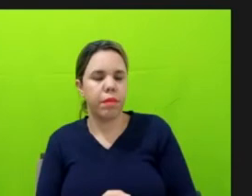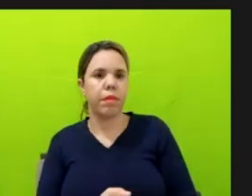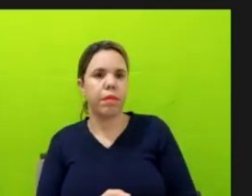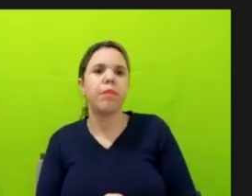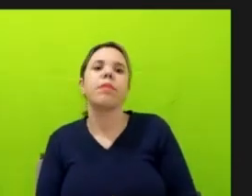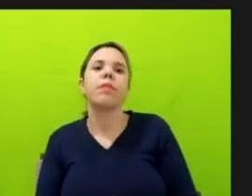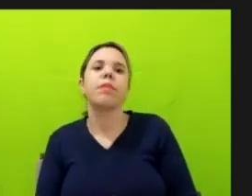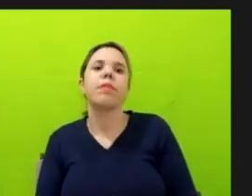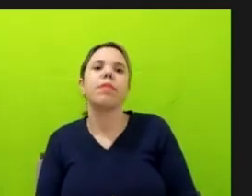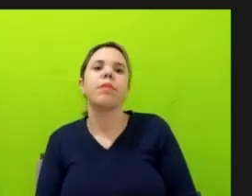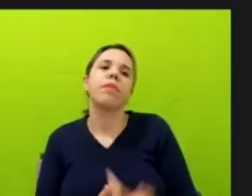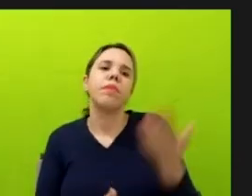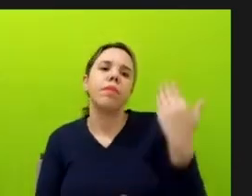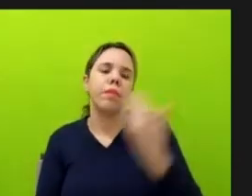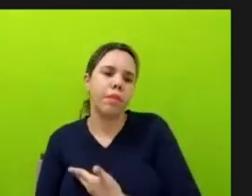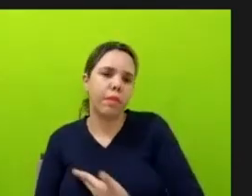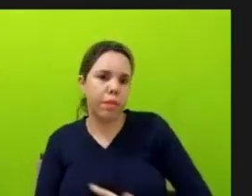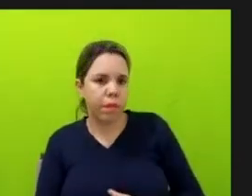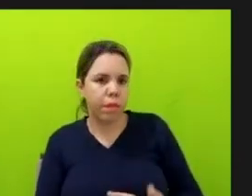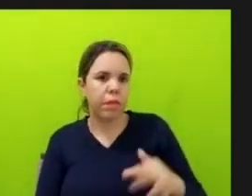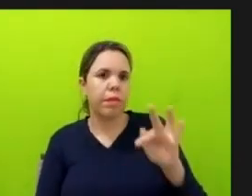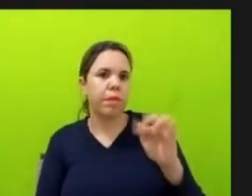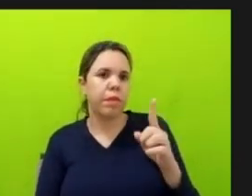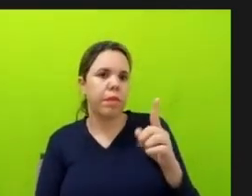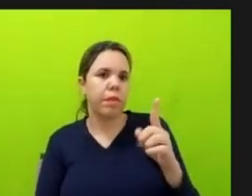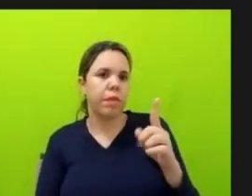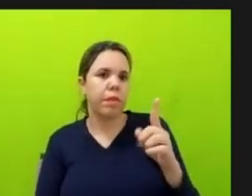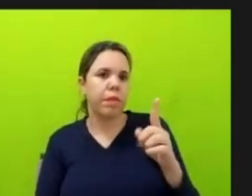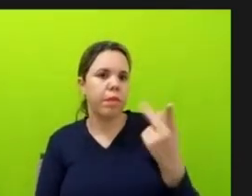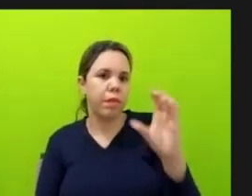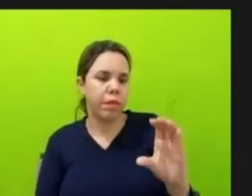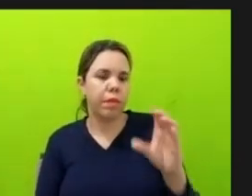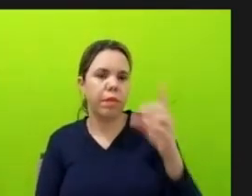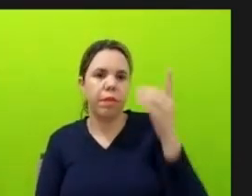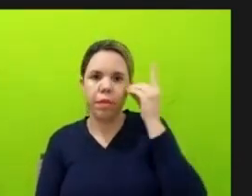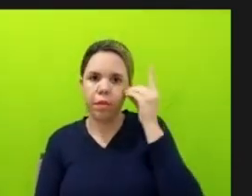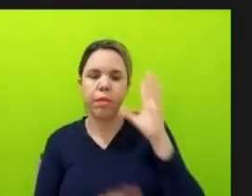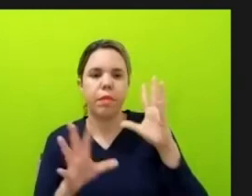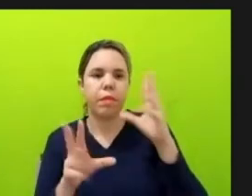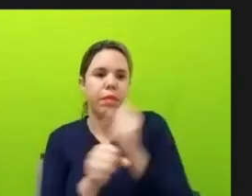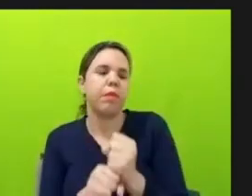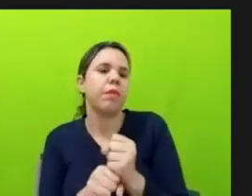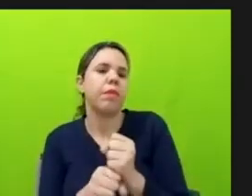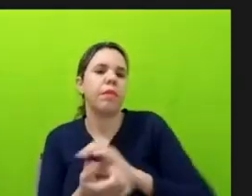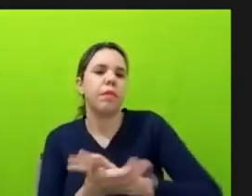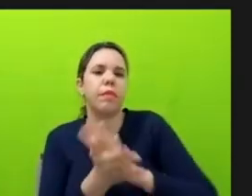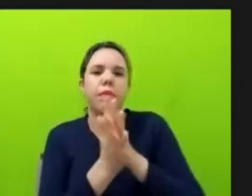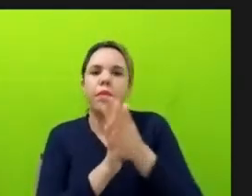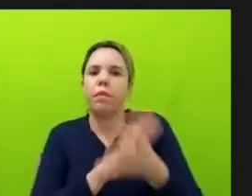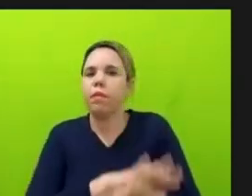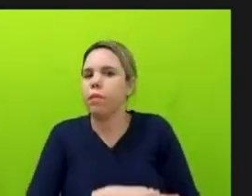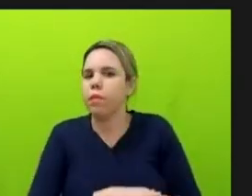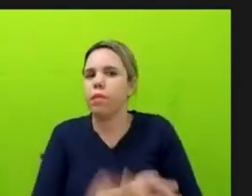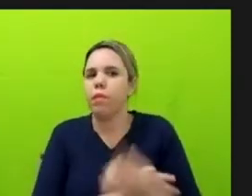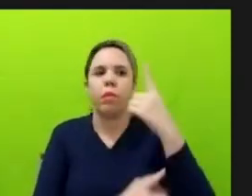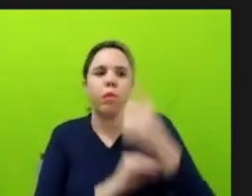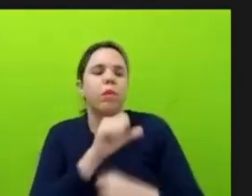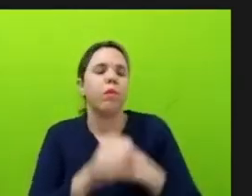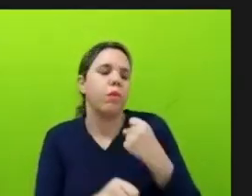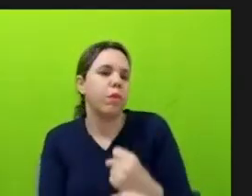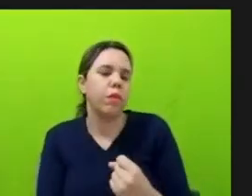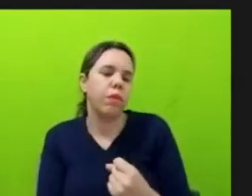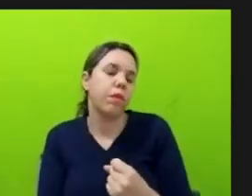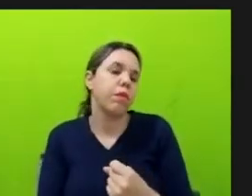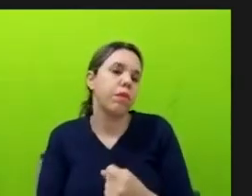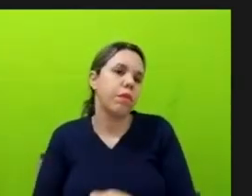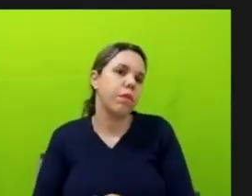Cardoso, Lula, Dilma, tudo isso foi destruído, assim, em questão de um ano, gente, então, realmente, a gente não